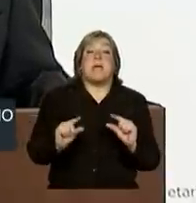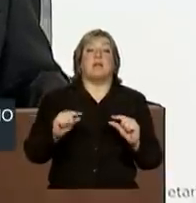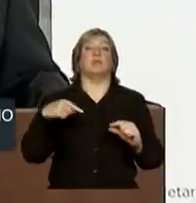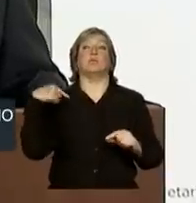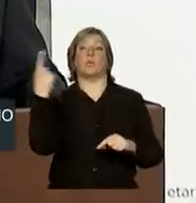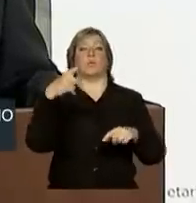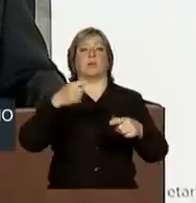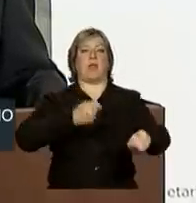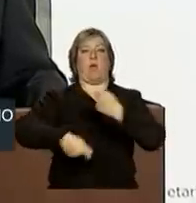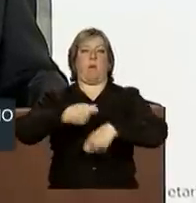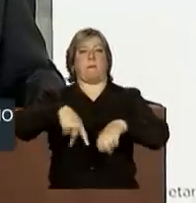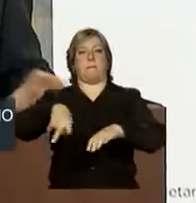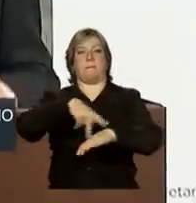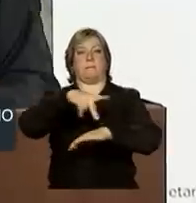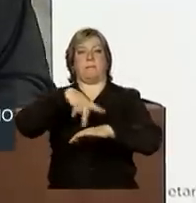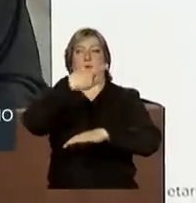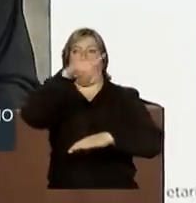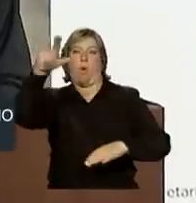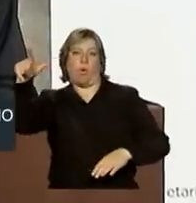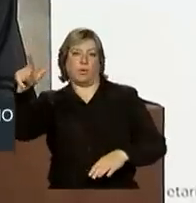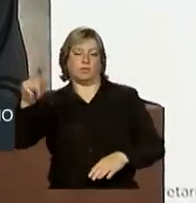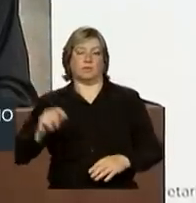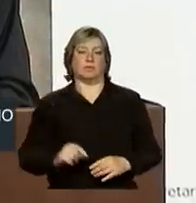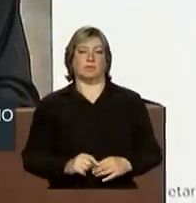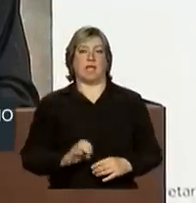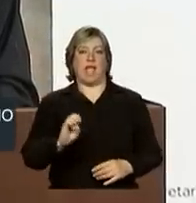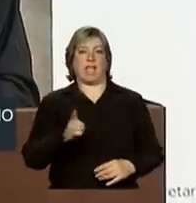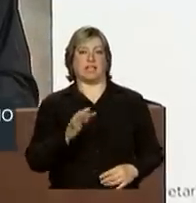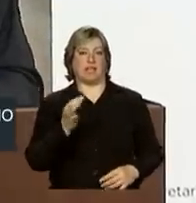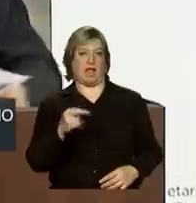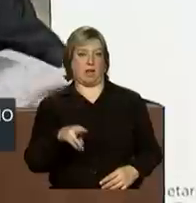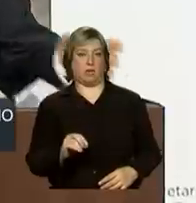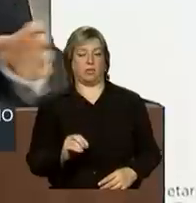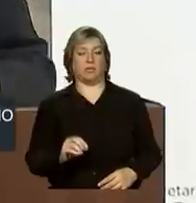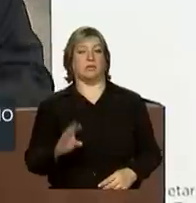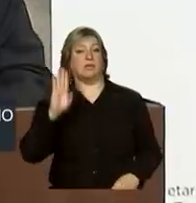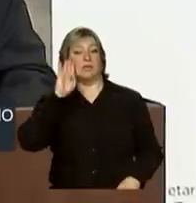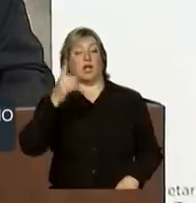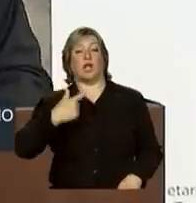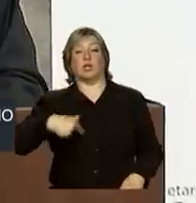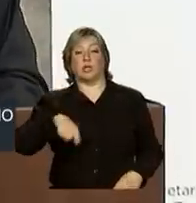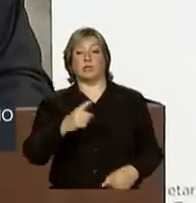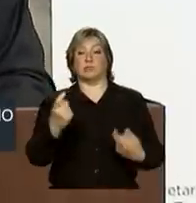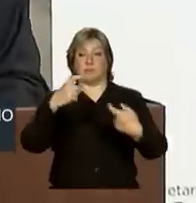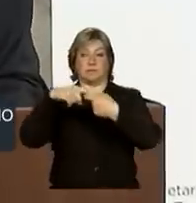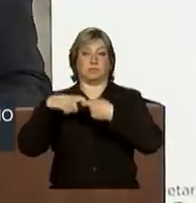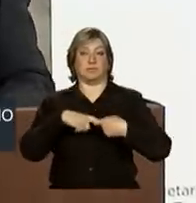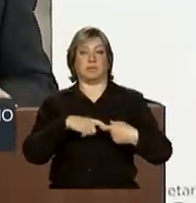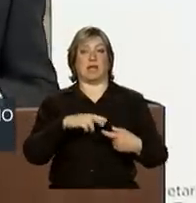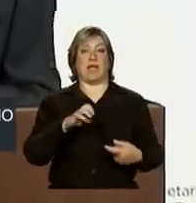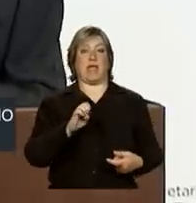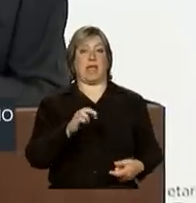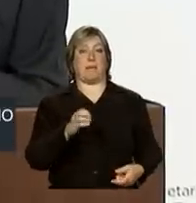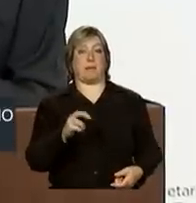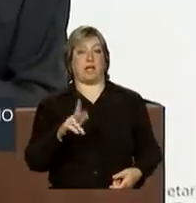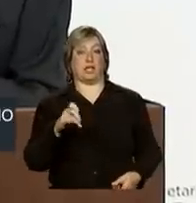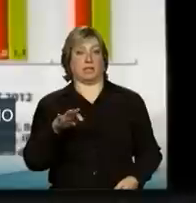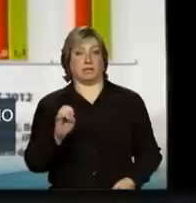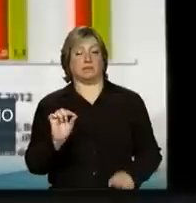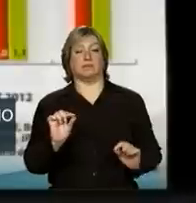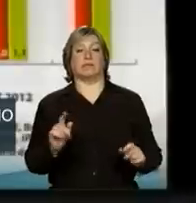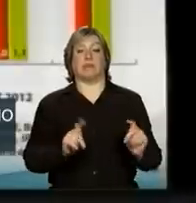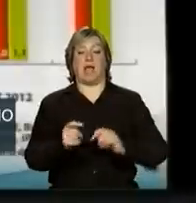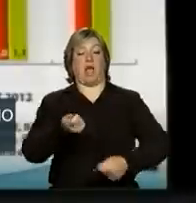em contrapartida a nossos parceiros emergentes. E a economia brasileira